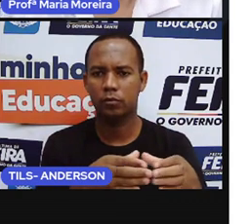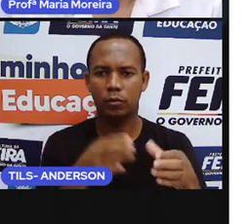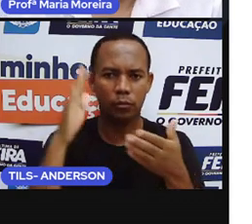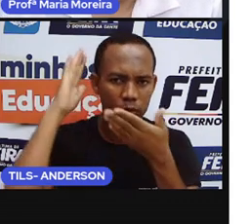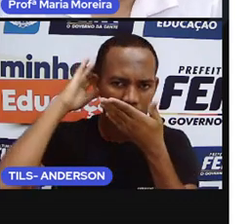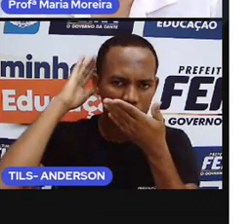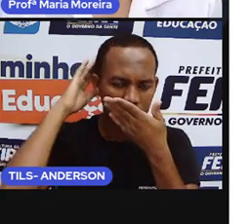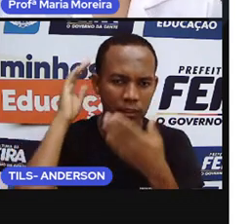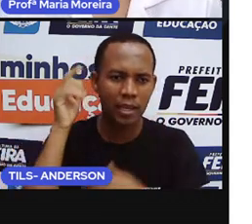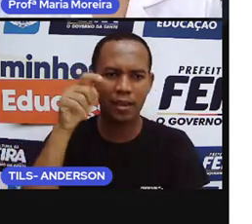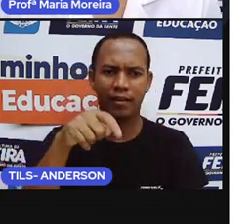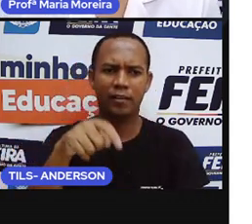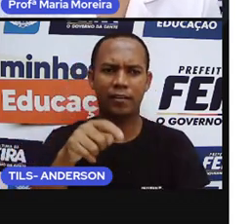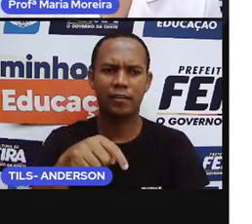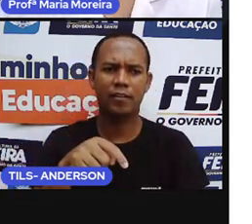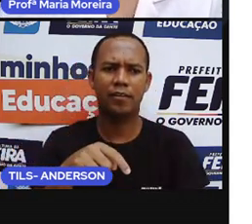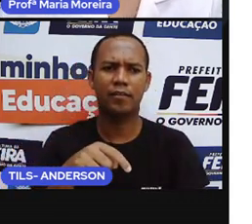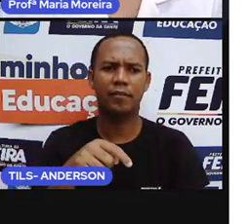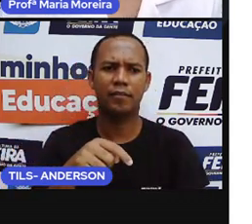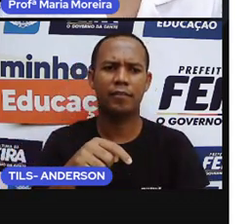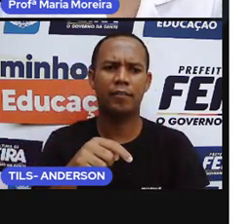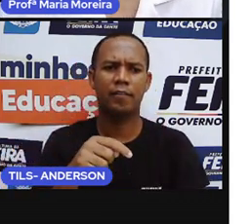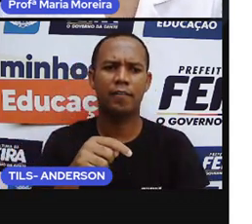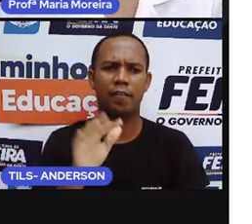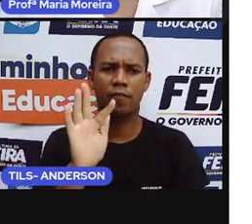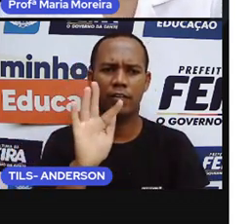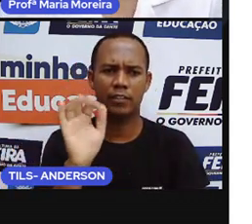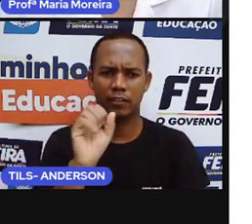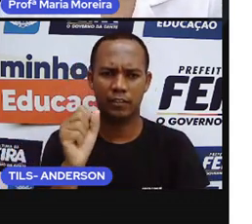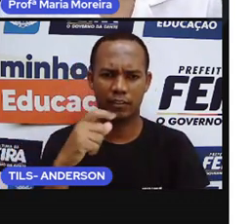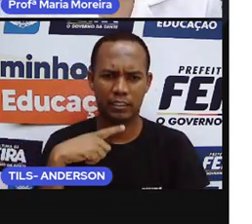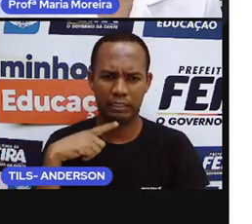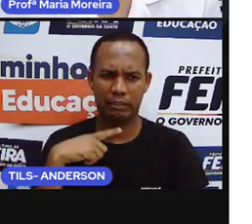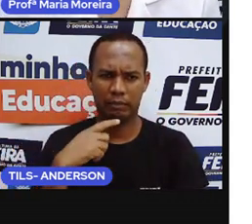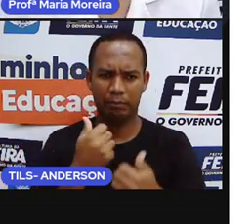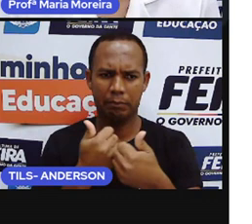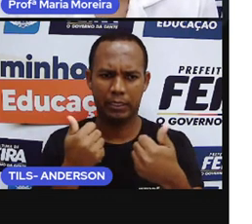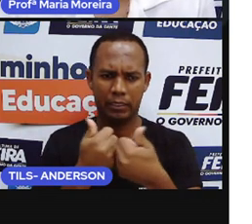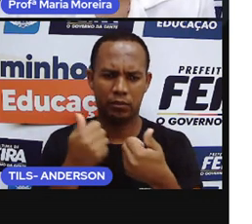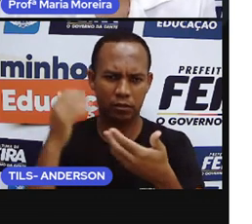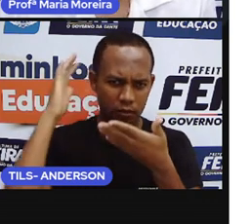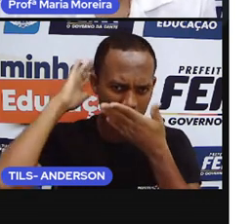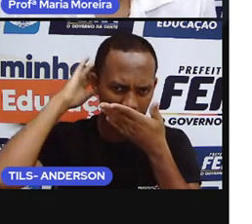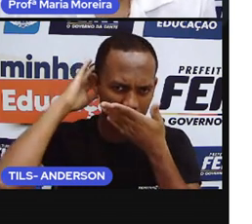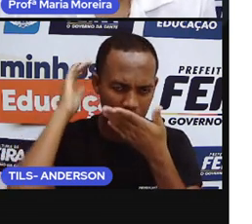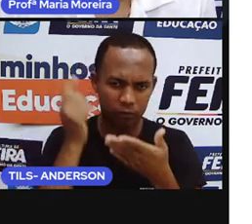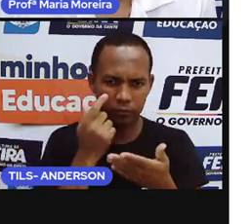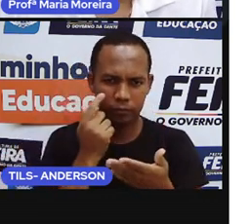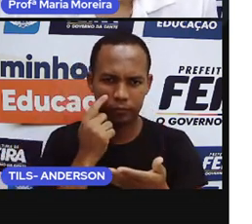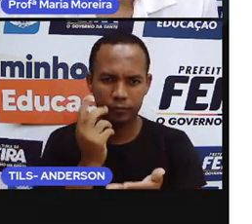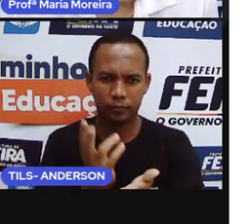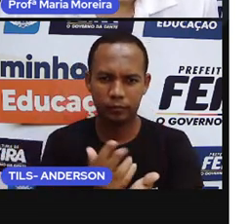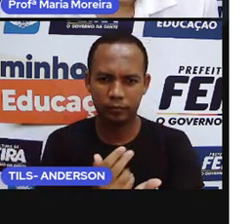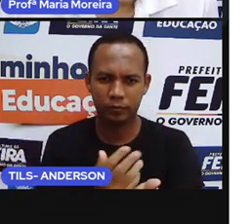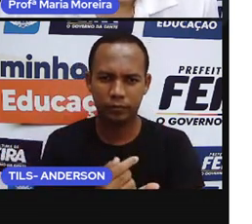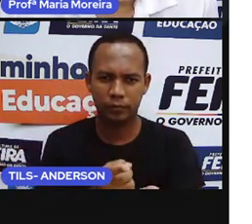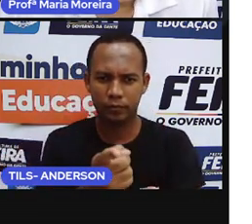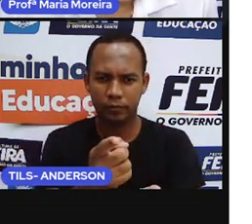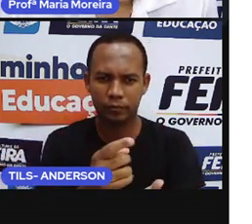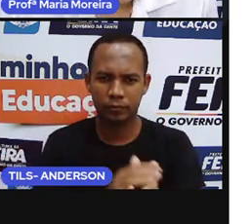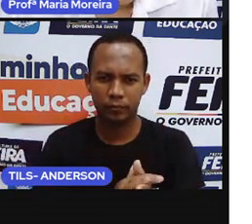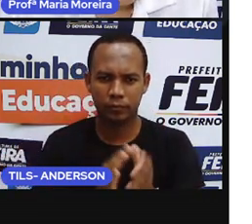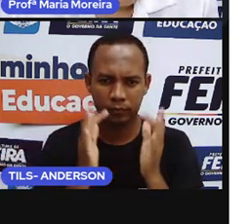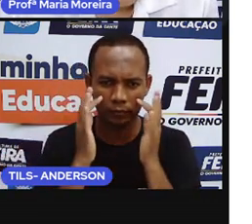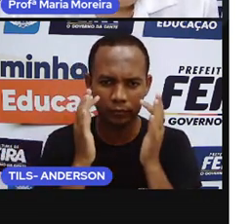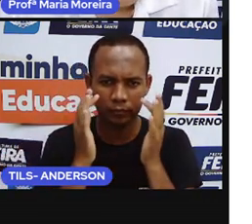Filipeira? E aí? Eis a questão, né? Vamos refletir sobre isso. Olhem bem para essa imagem aqui. A própria que vocês prestem